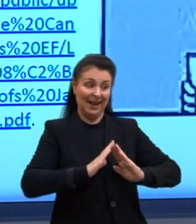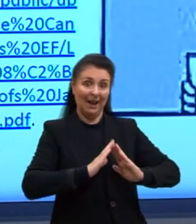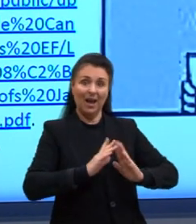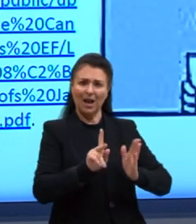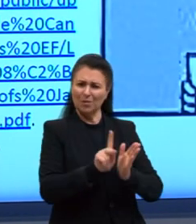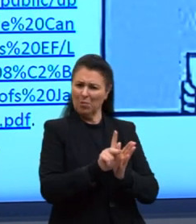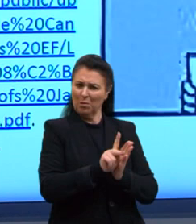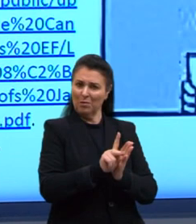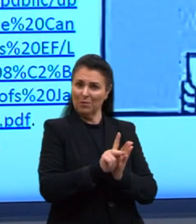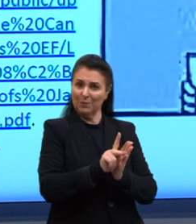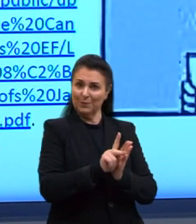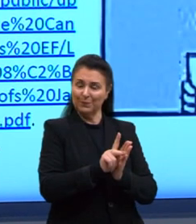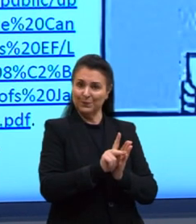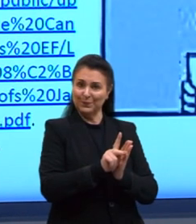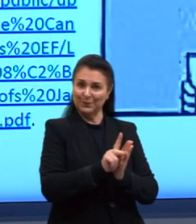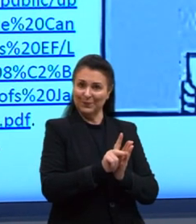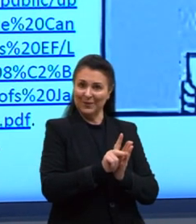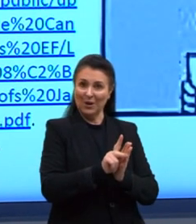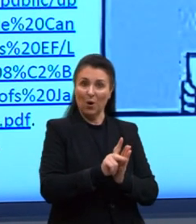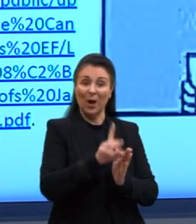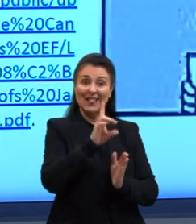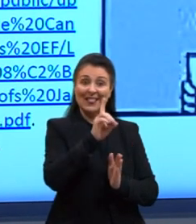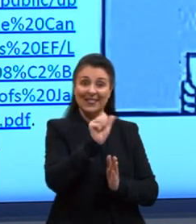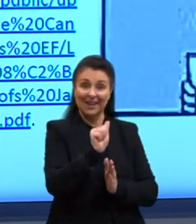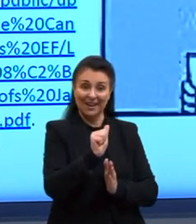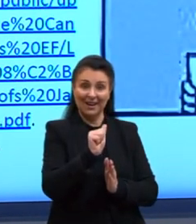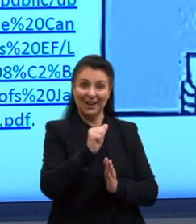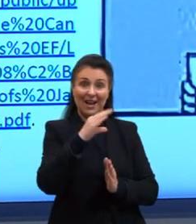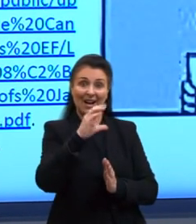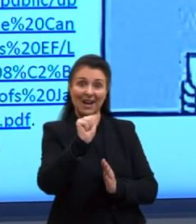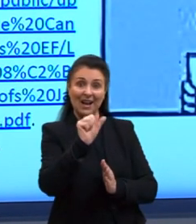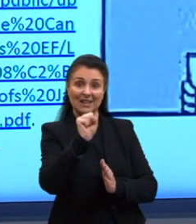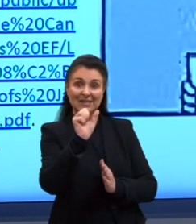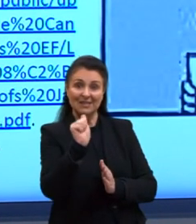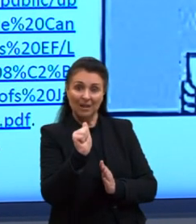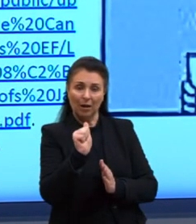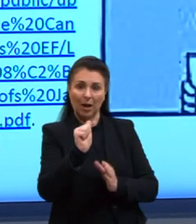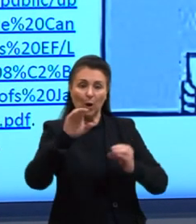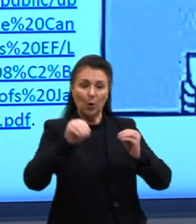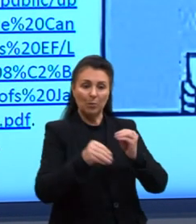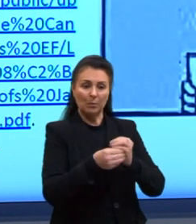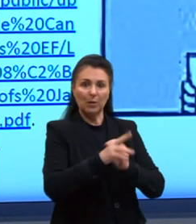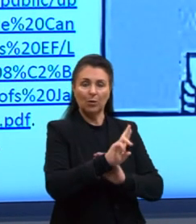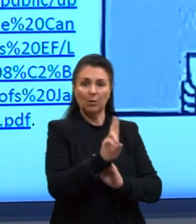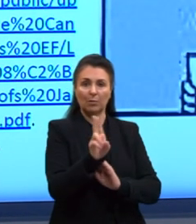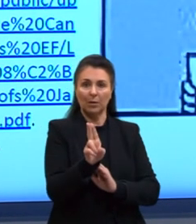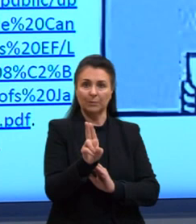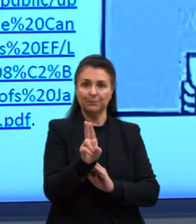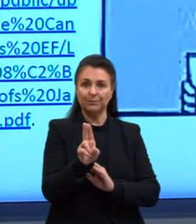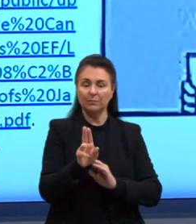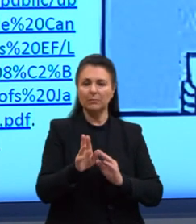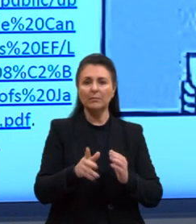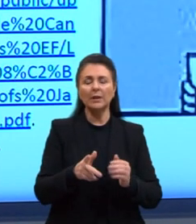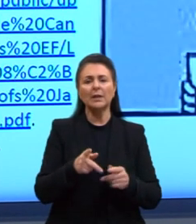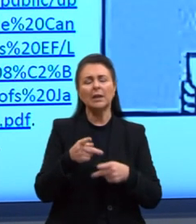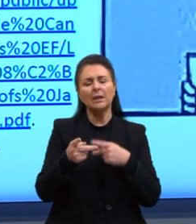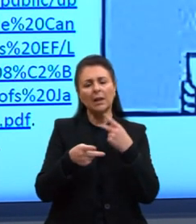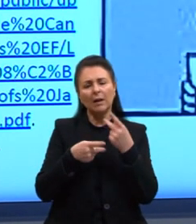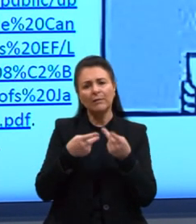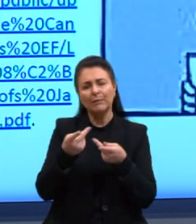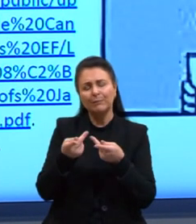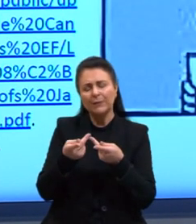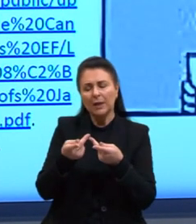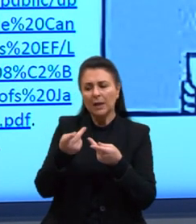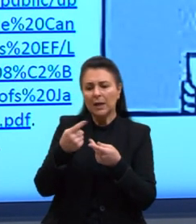própria. Então, aqui esse da casa própria, um complemento nominal. E, quando ele fala isso,